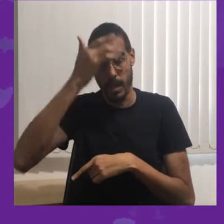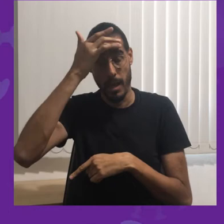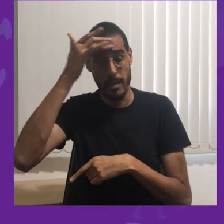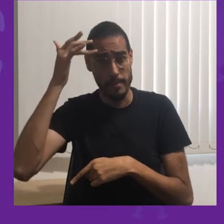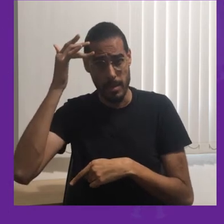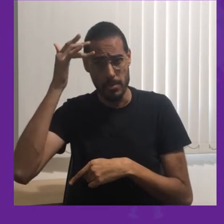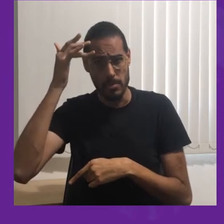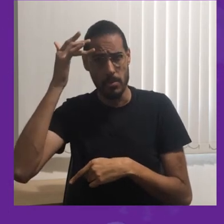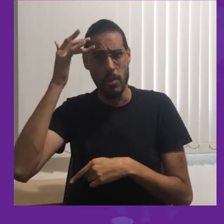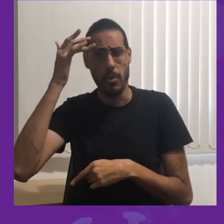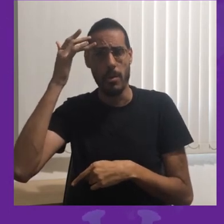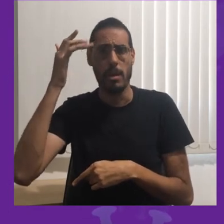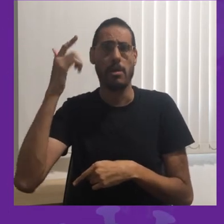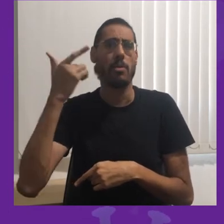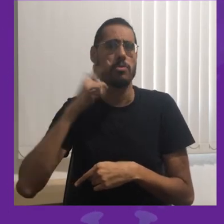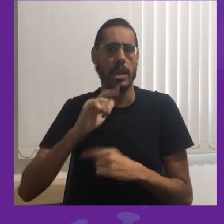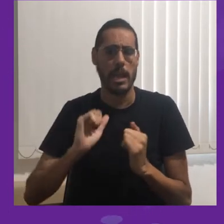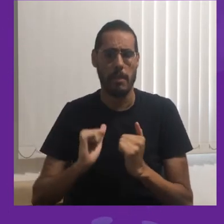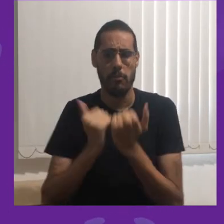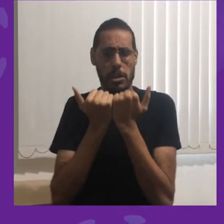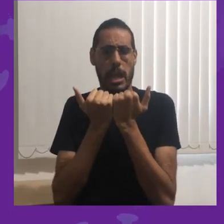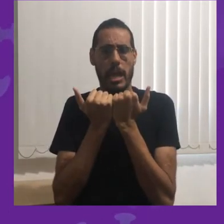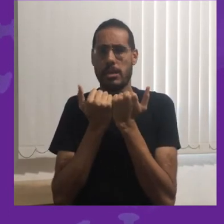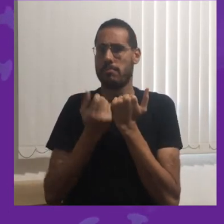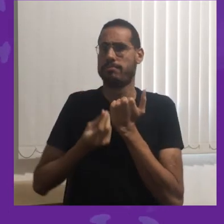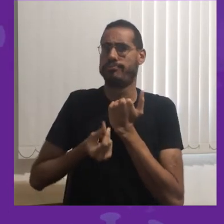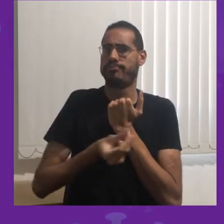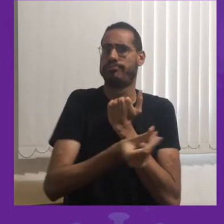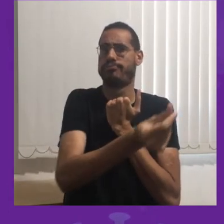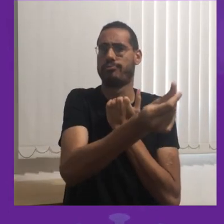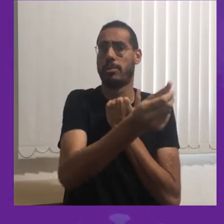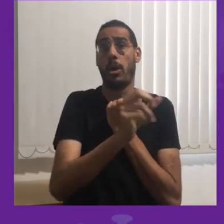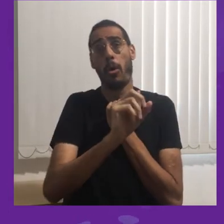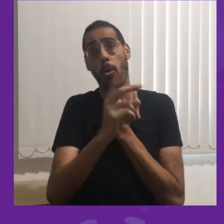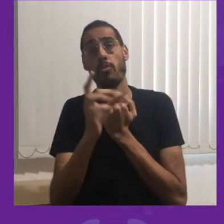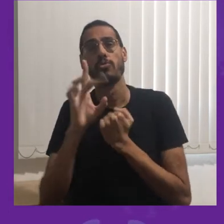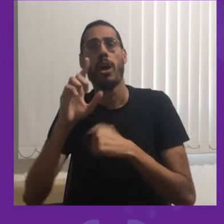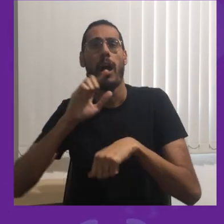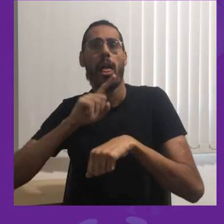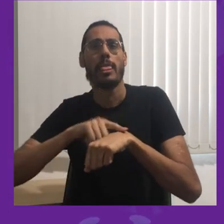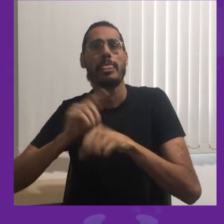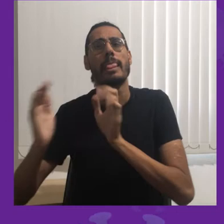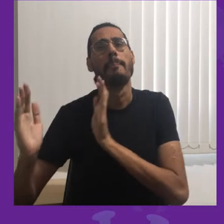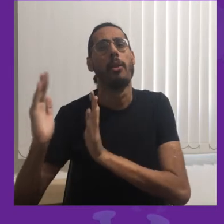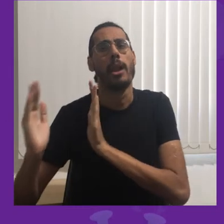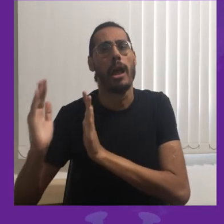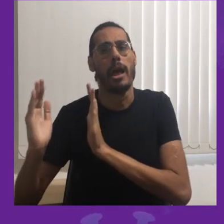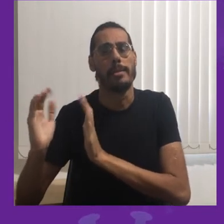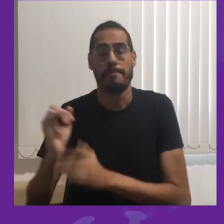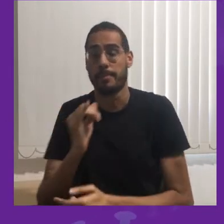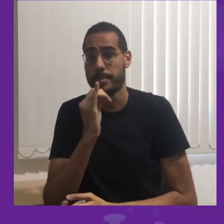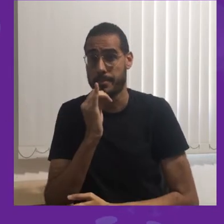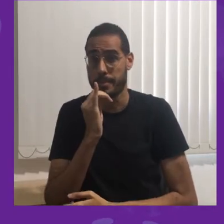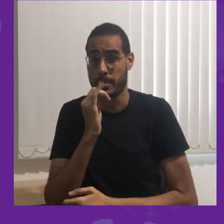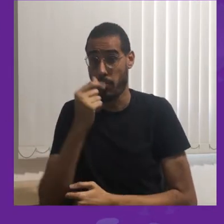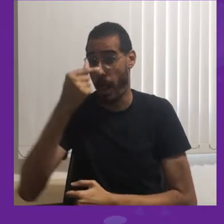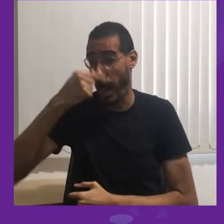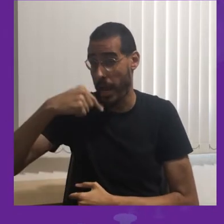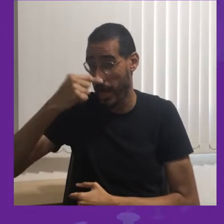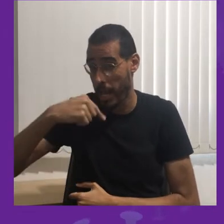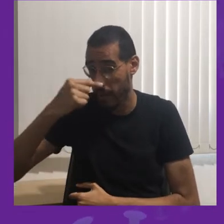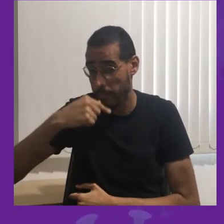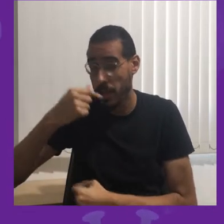fica imunizada, se é definitivo ou se essa imunidade é temporária. No caso da gripe, por exemplo,